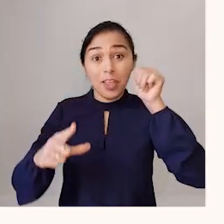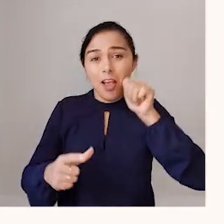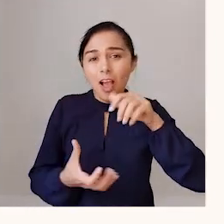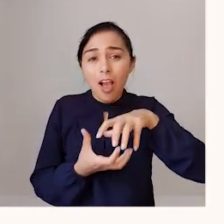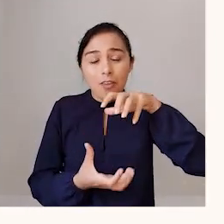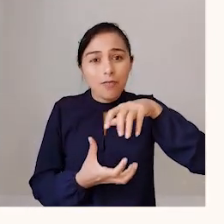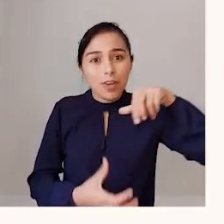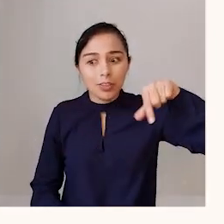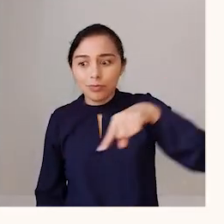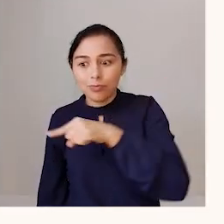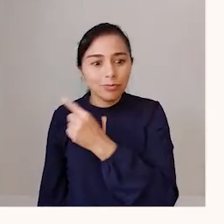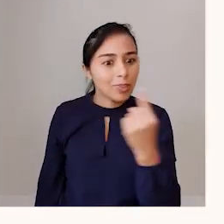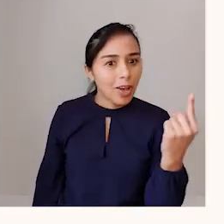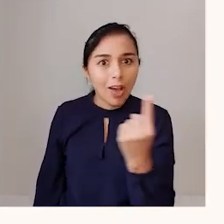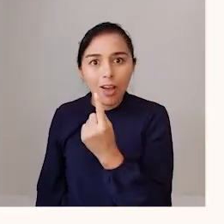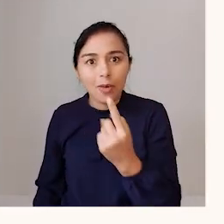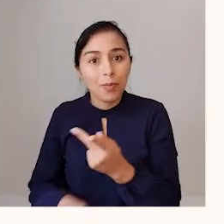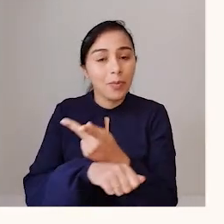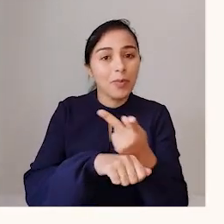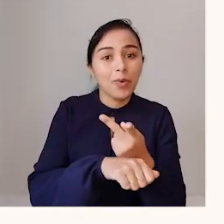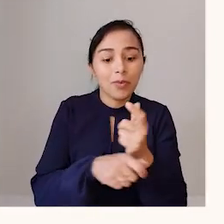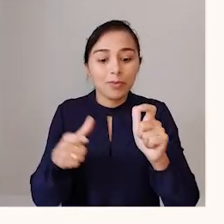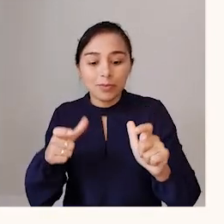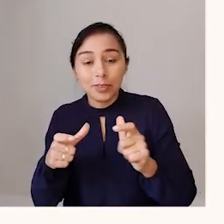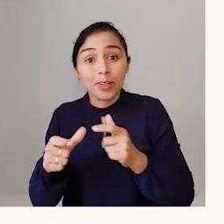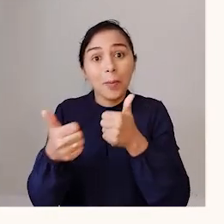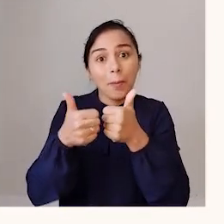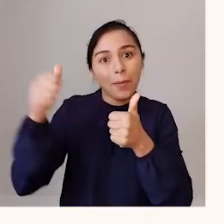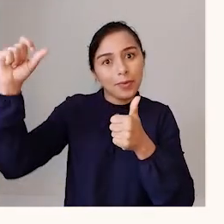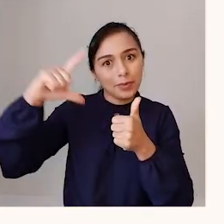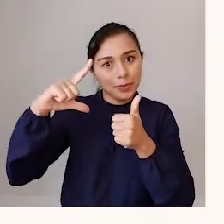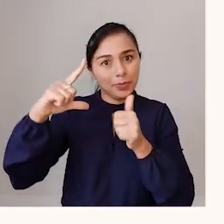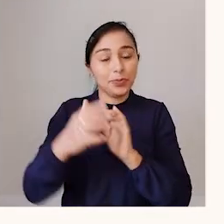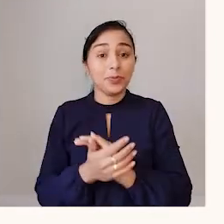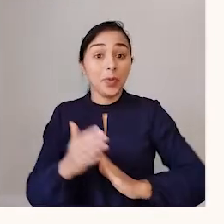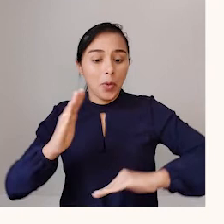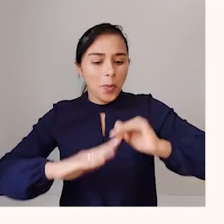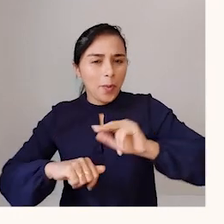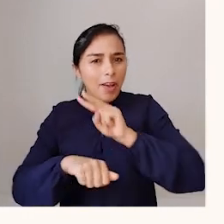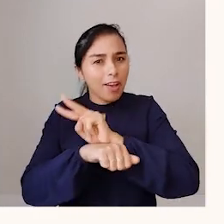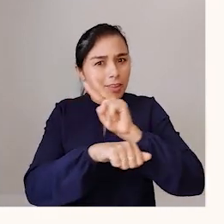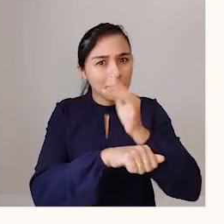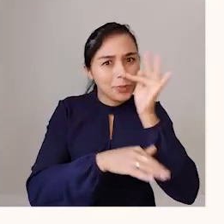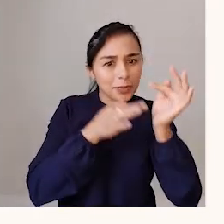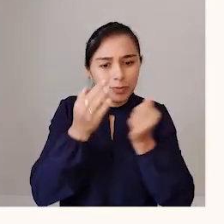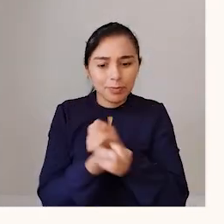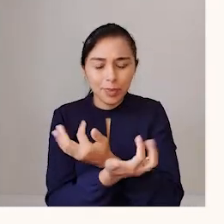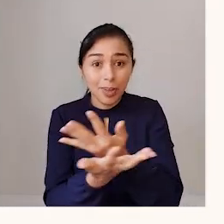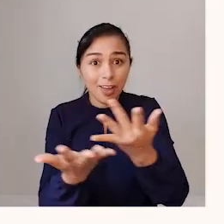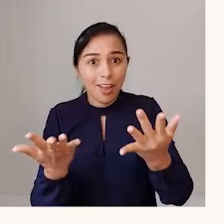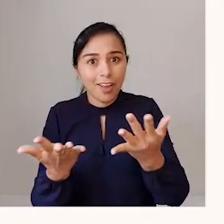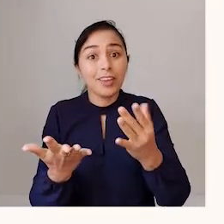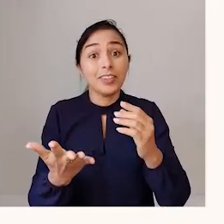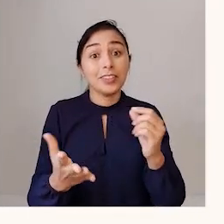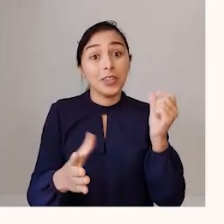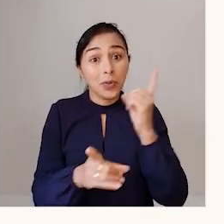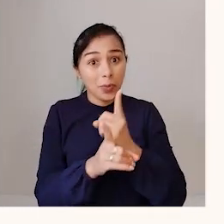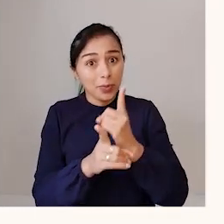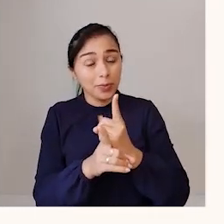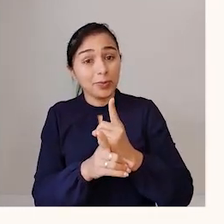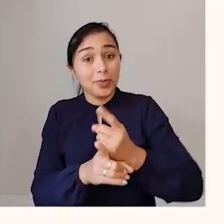do sol. O jardineiro trouxe do quintal umas meia dúzia de cravos e uma andália amarela.